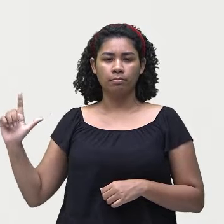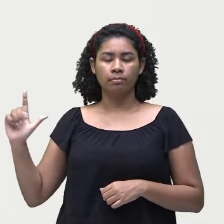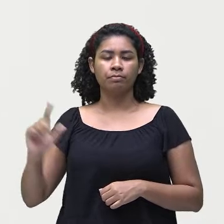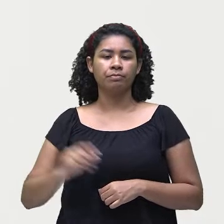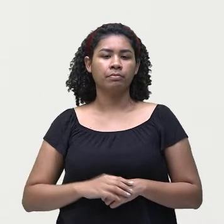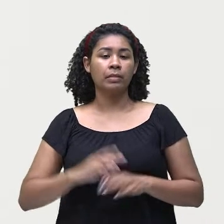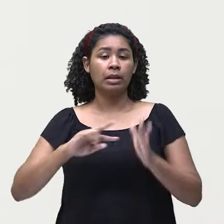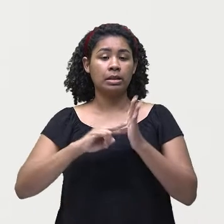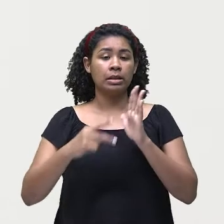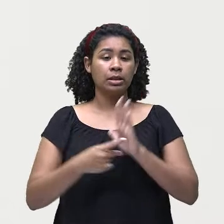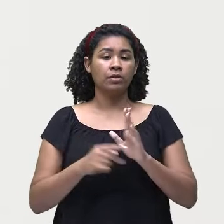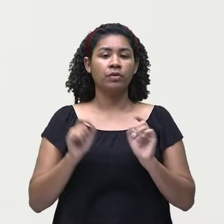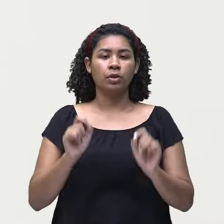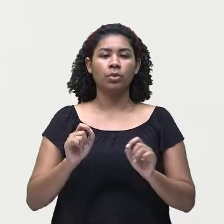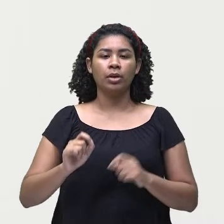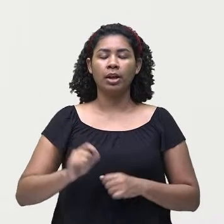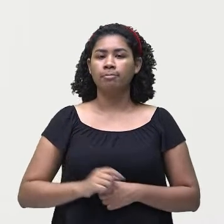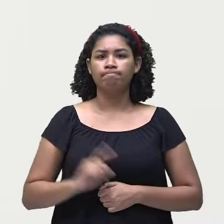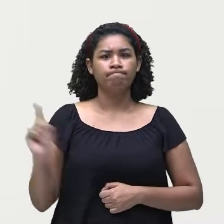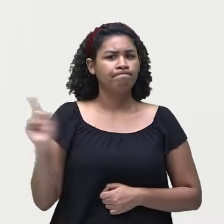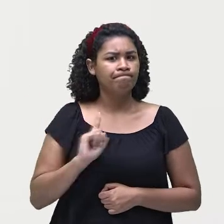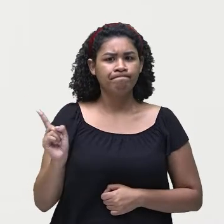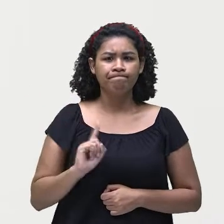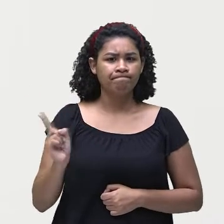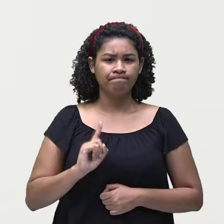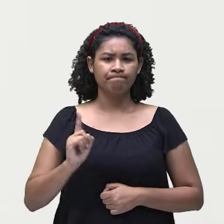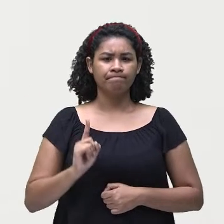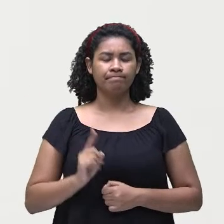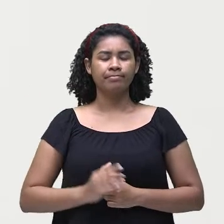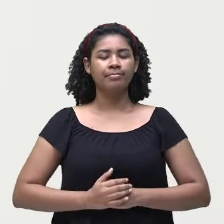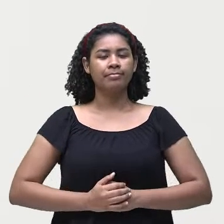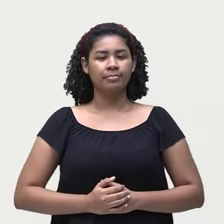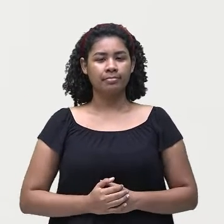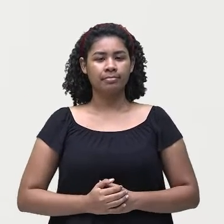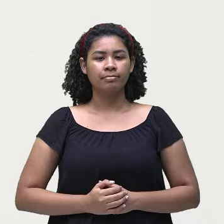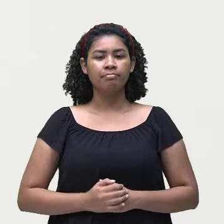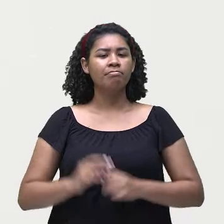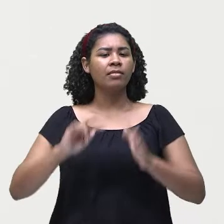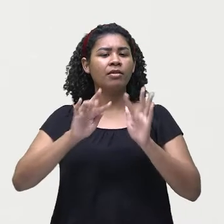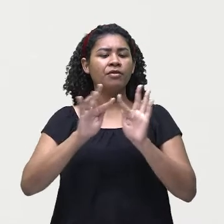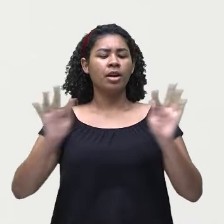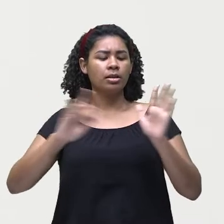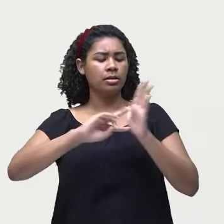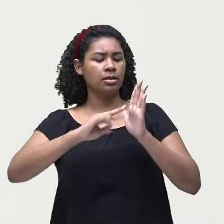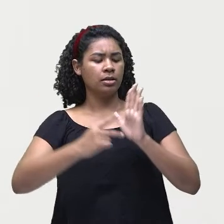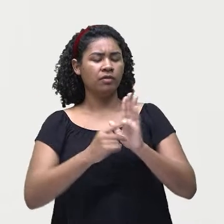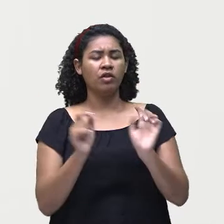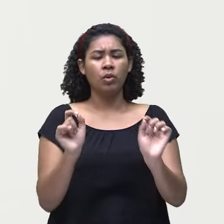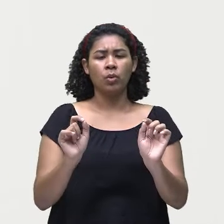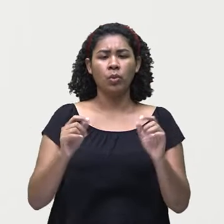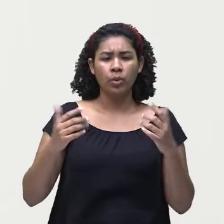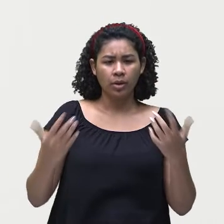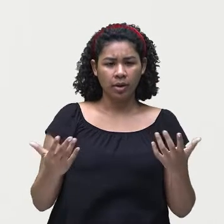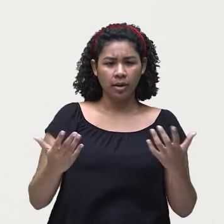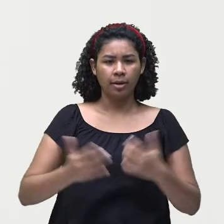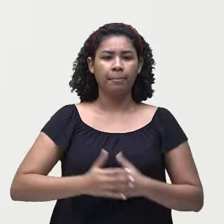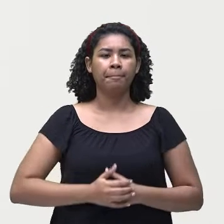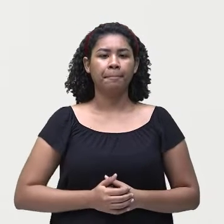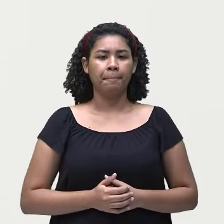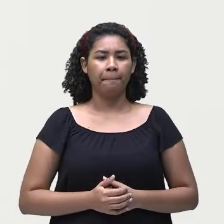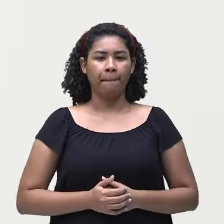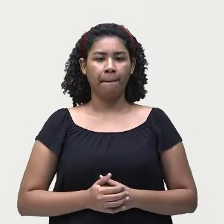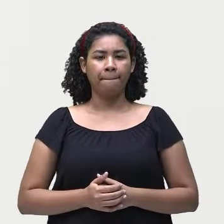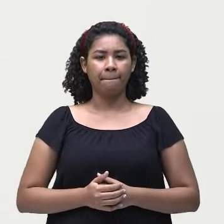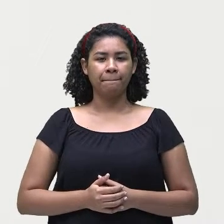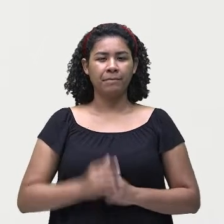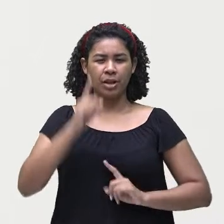jeito nenhum. Então, o que eu quero dizer aqui nessa frase? De acordo aí com esse at all, de jeito nenhum, com a